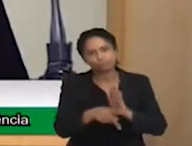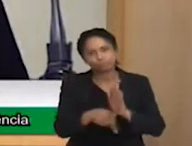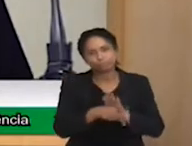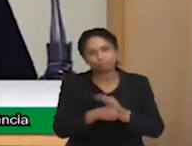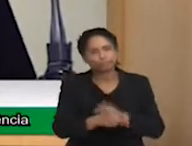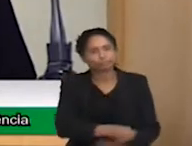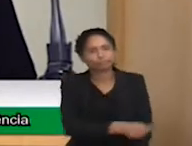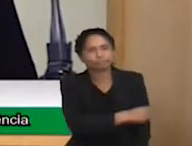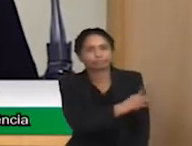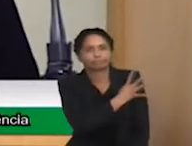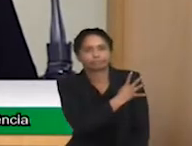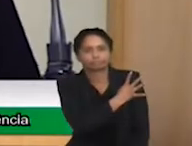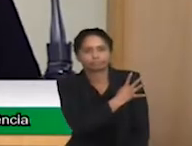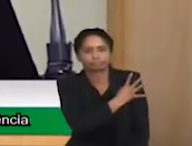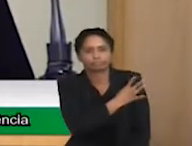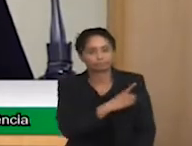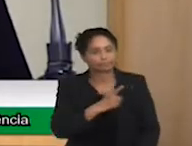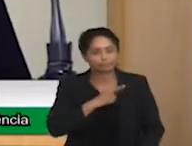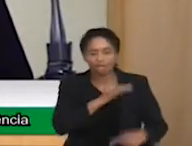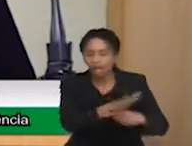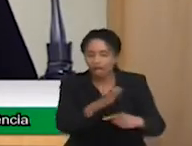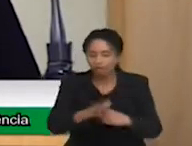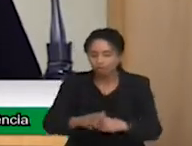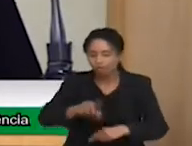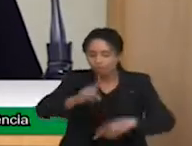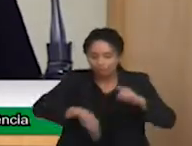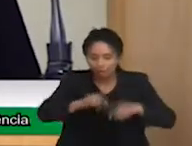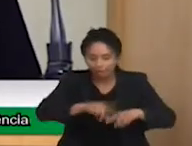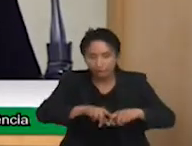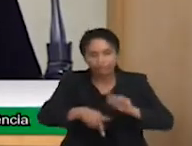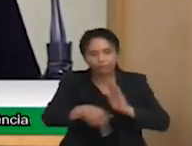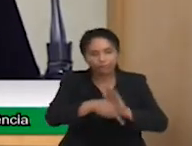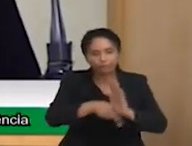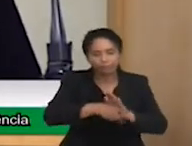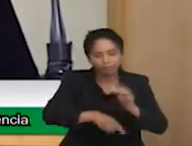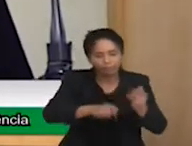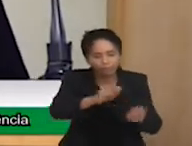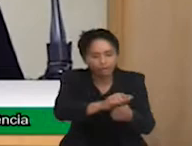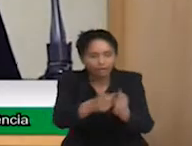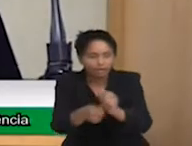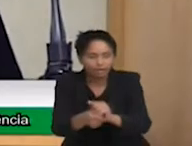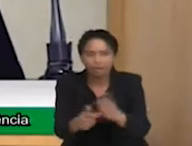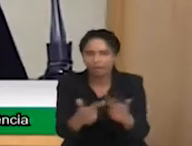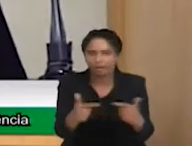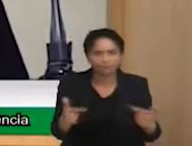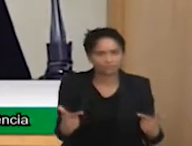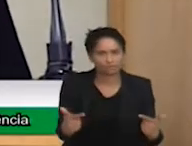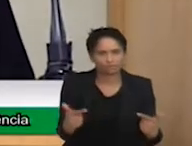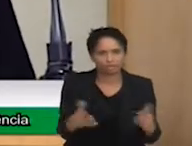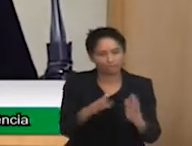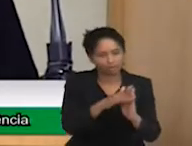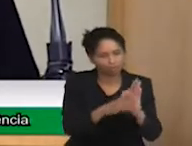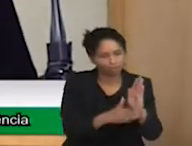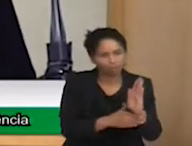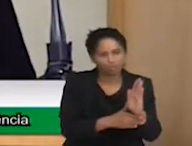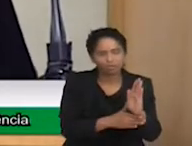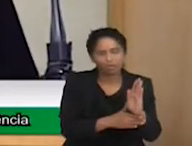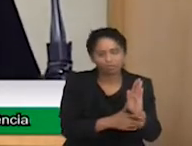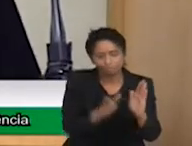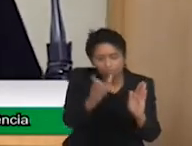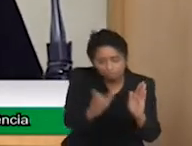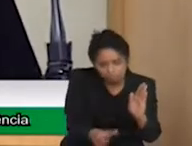com materiais adaptados, e não existiu o plano individual de ensino de acordo com as necessidades dele.